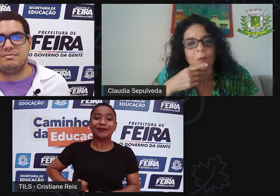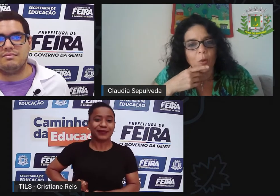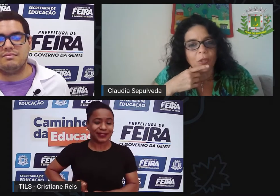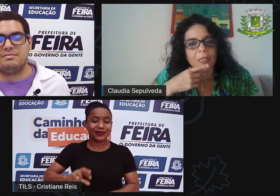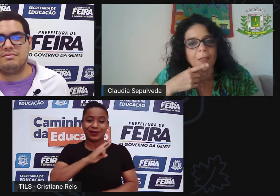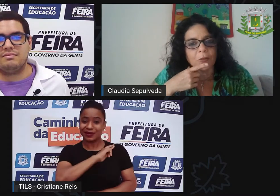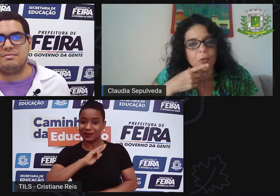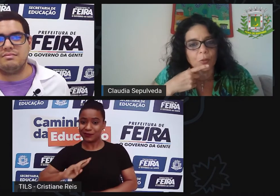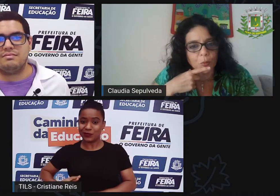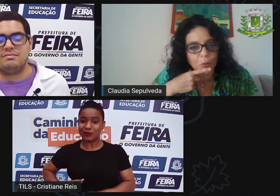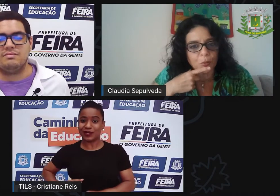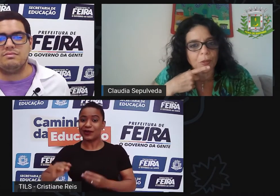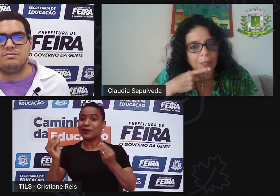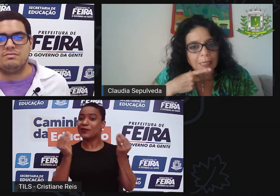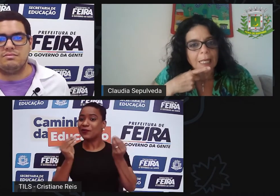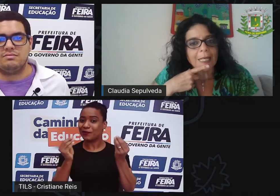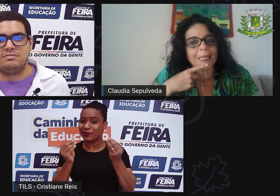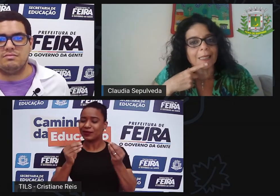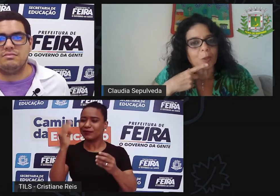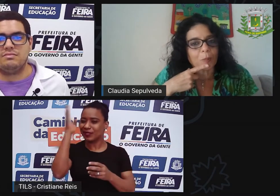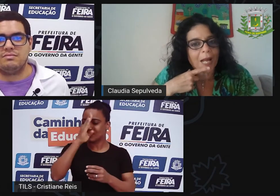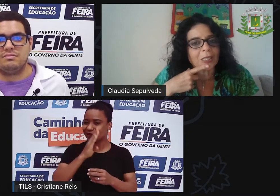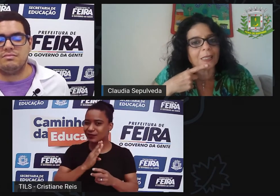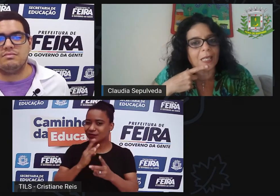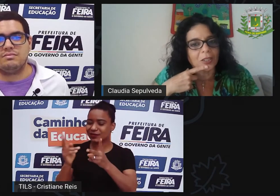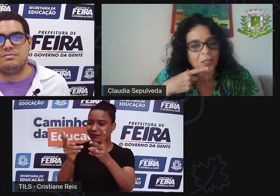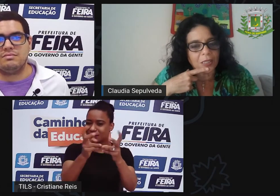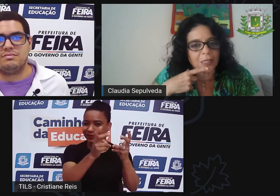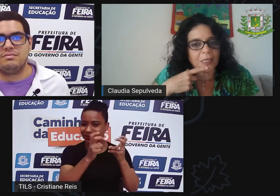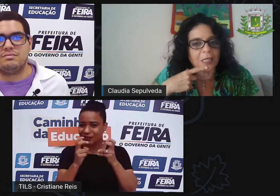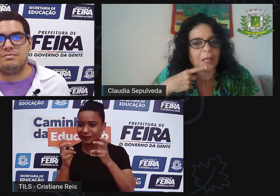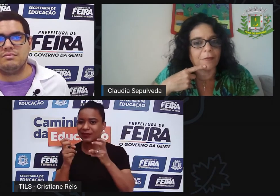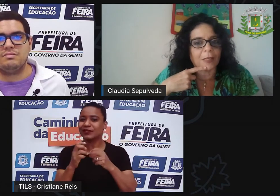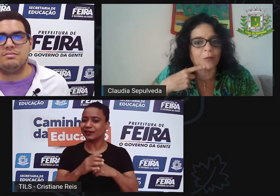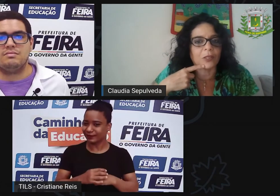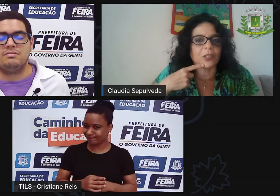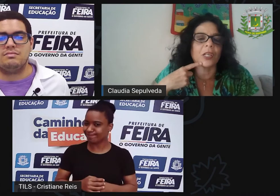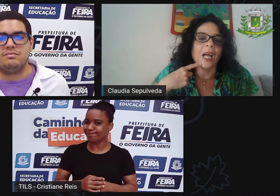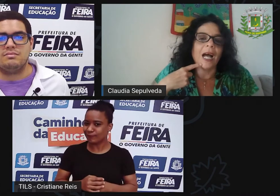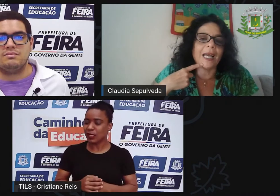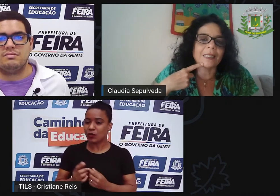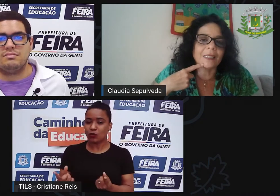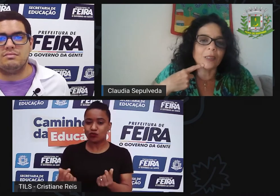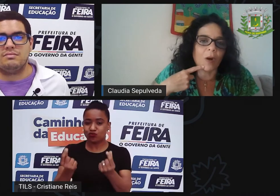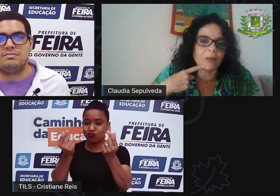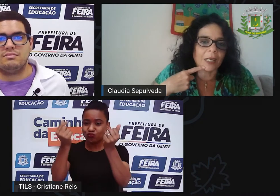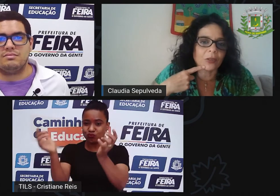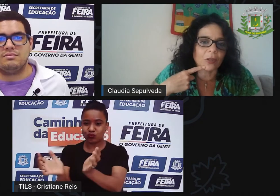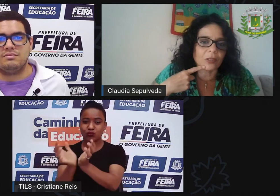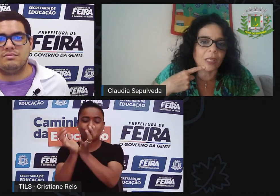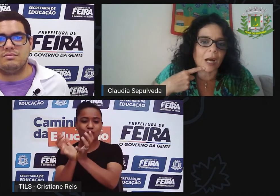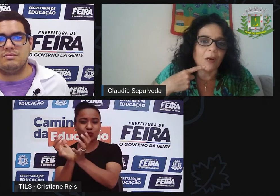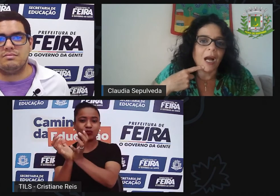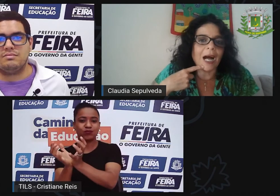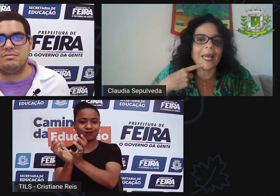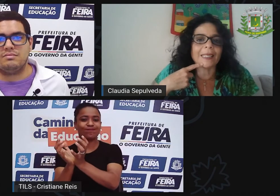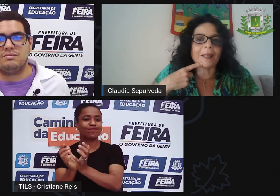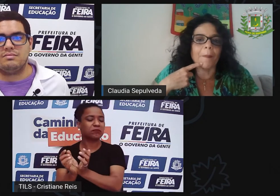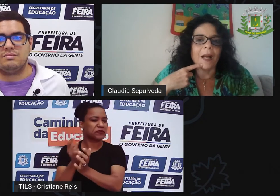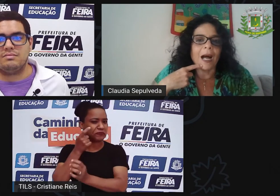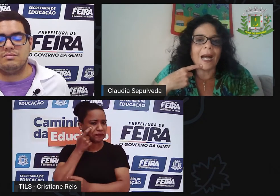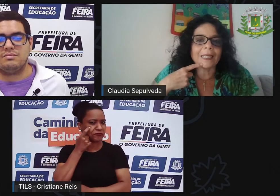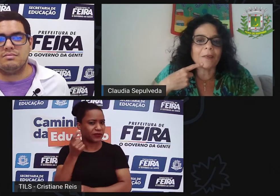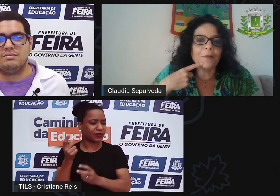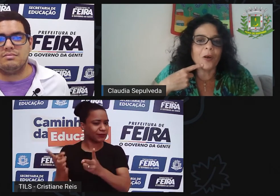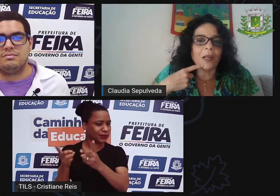o Brasil hoje, certos discursos e certas práticas elitistas que têm levado a gente a essa desigualdade social, a